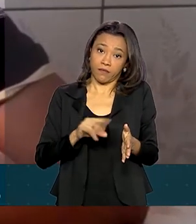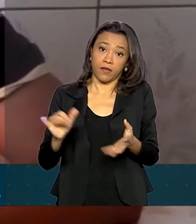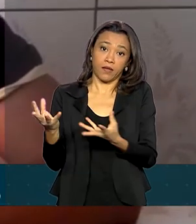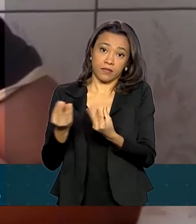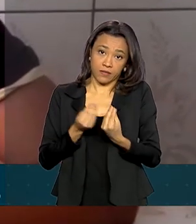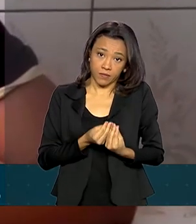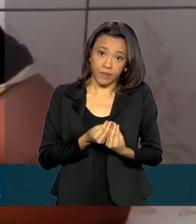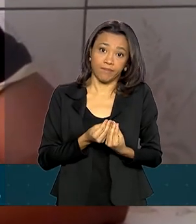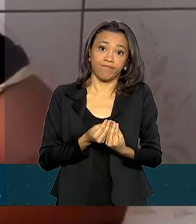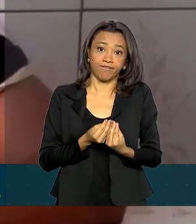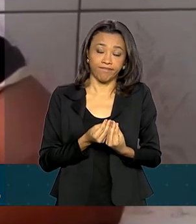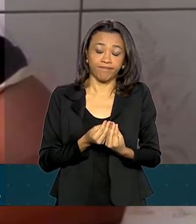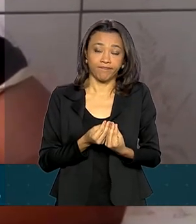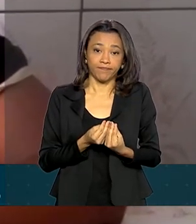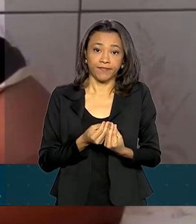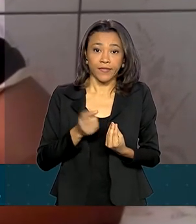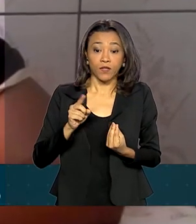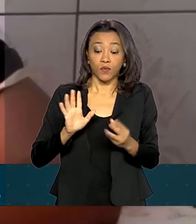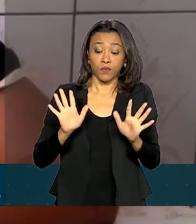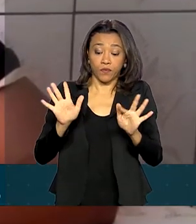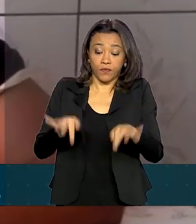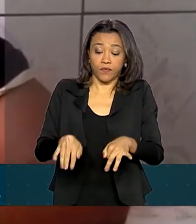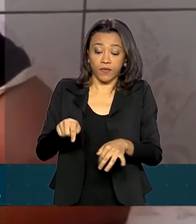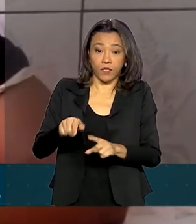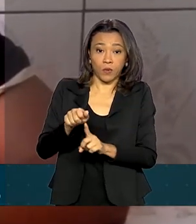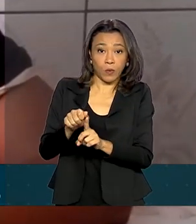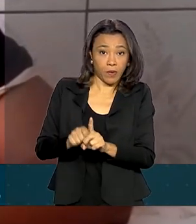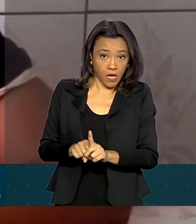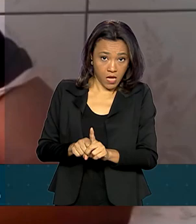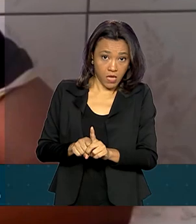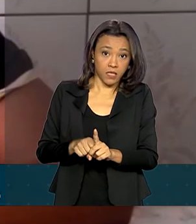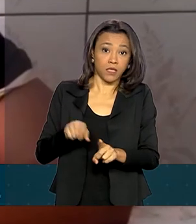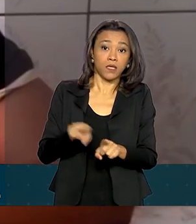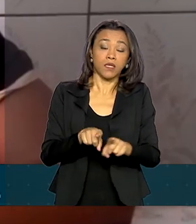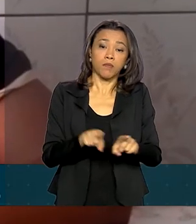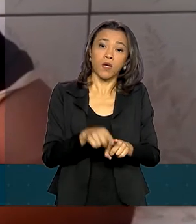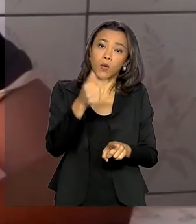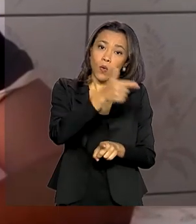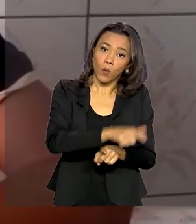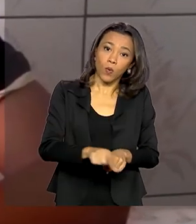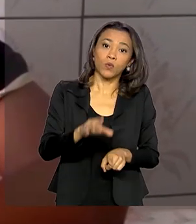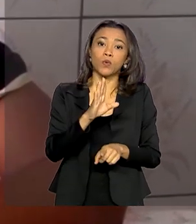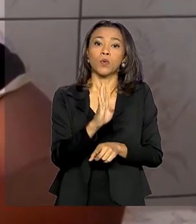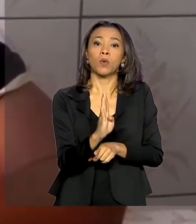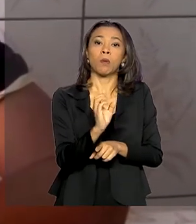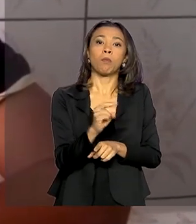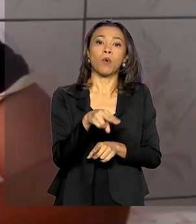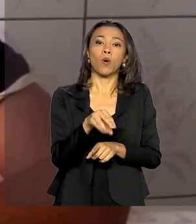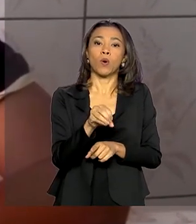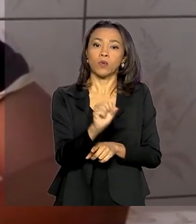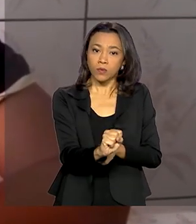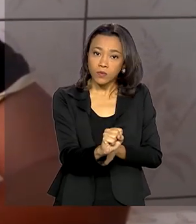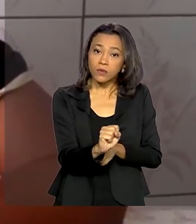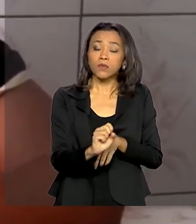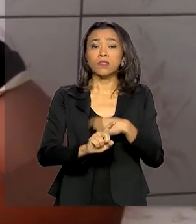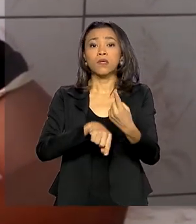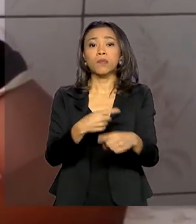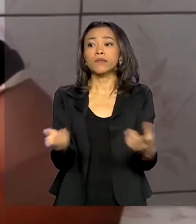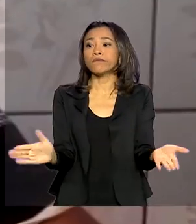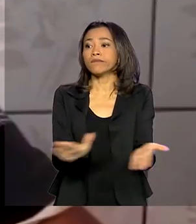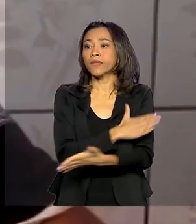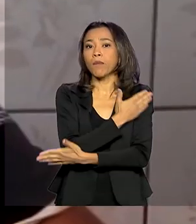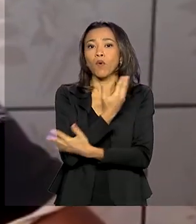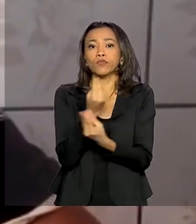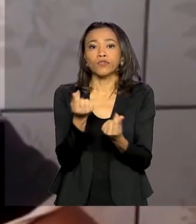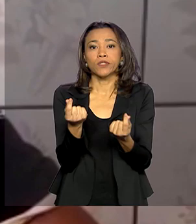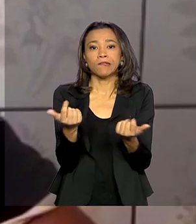é devido, que é o final do mês, e mais um bônus que temos que receber, e depois vou ficar sem nenhuma receita.